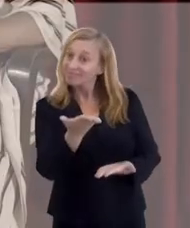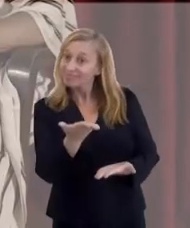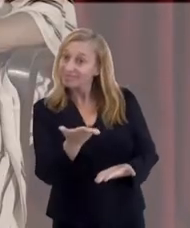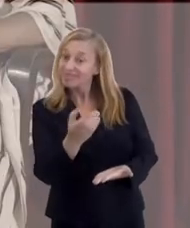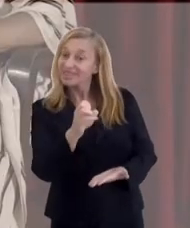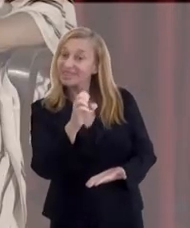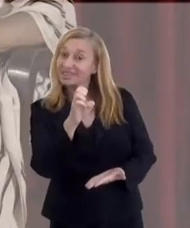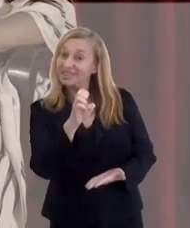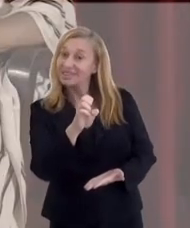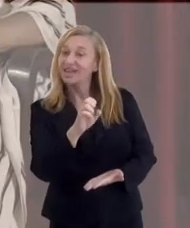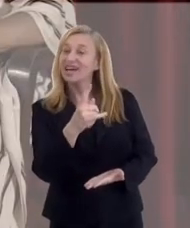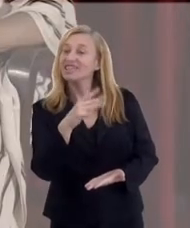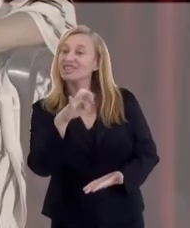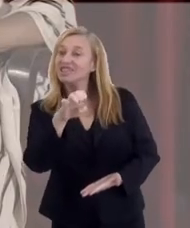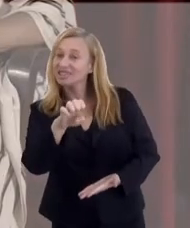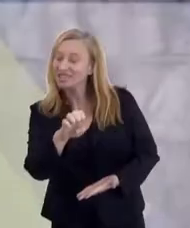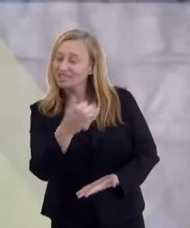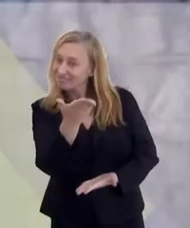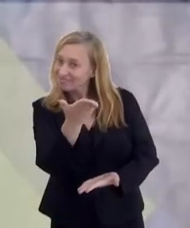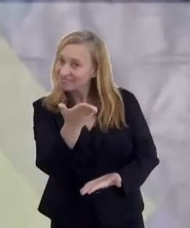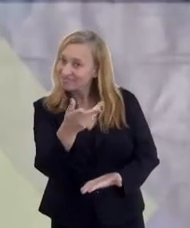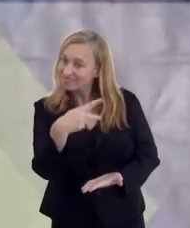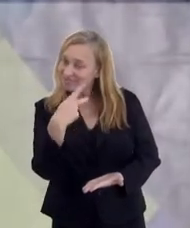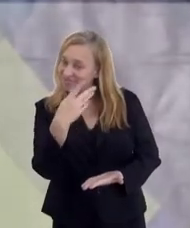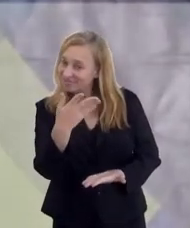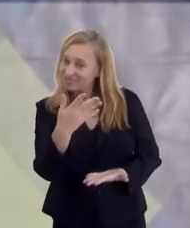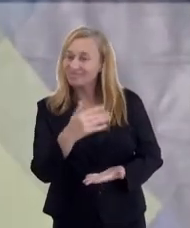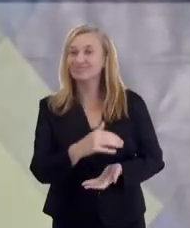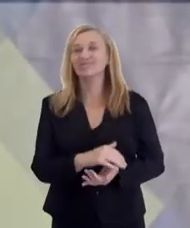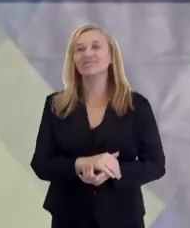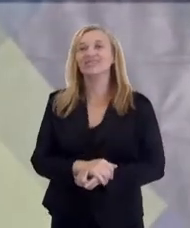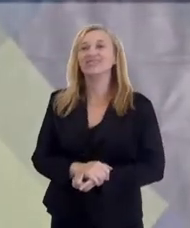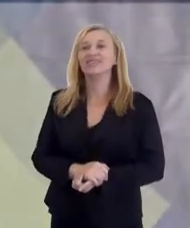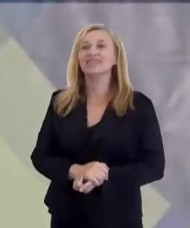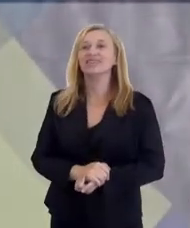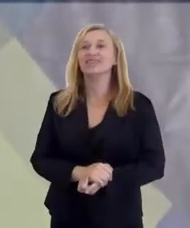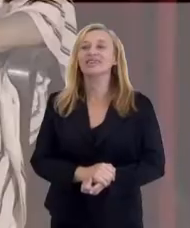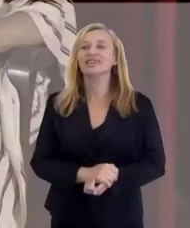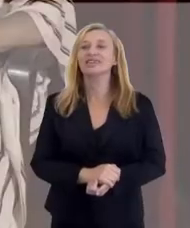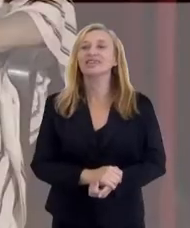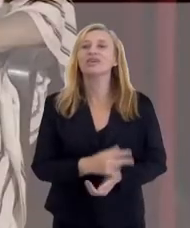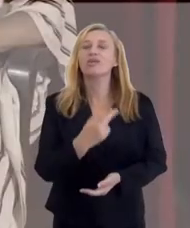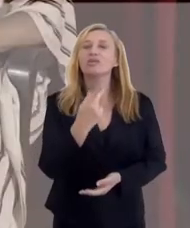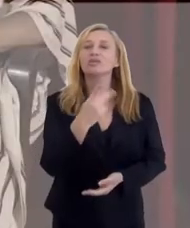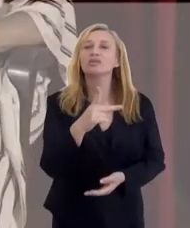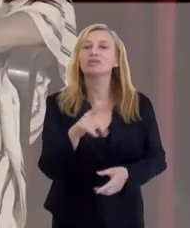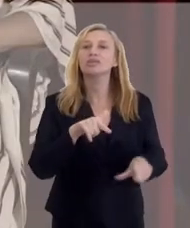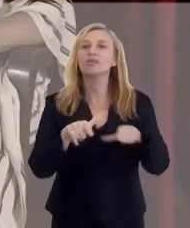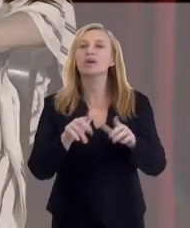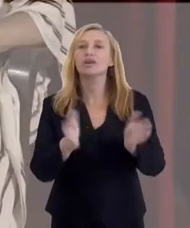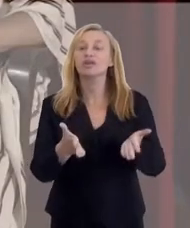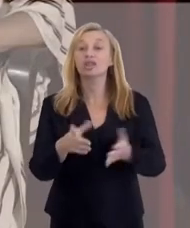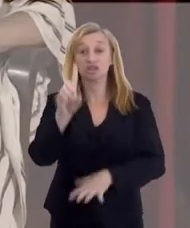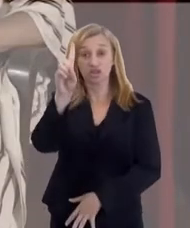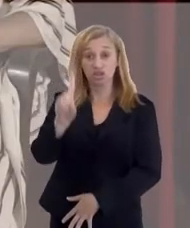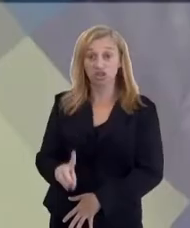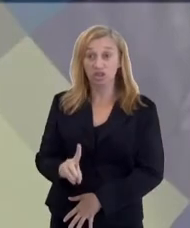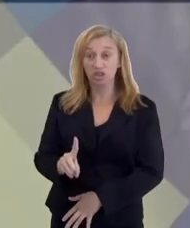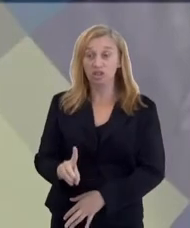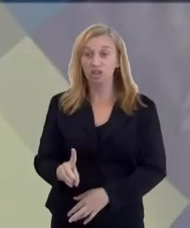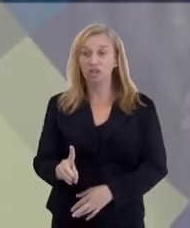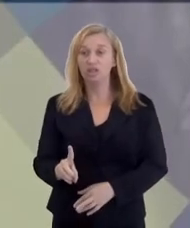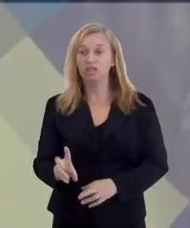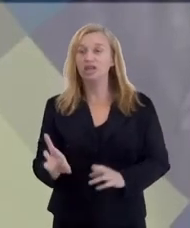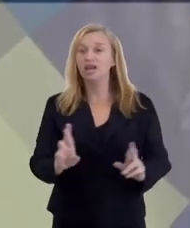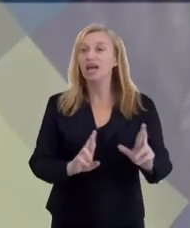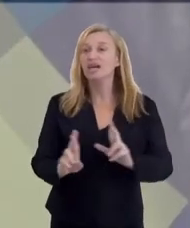E aí, Alexandre? Tomando posse agora, não isso? Isso, Qual o seu cargo agora dentro do Eu estou como diretor